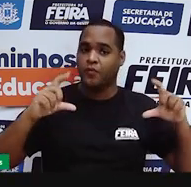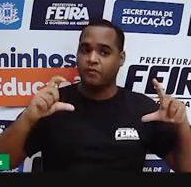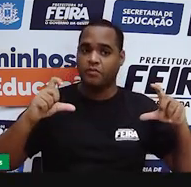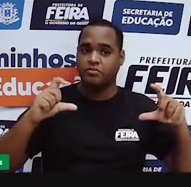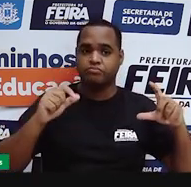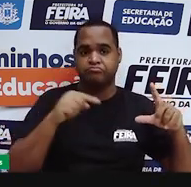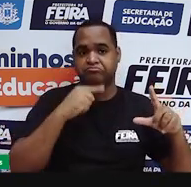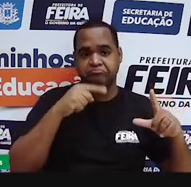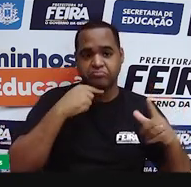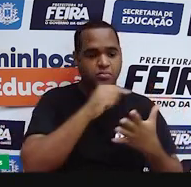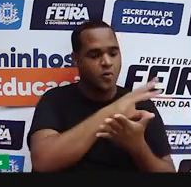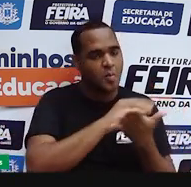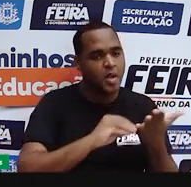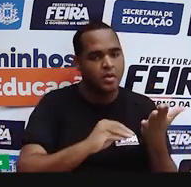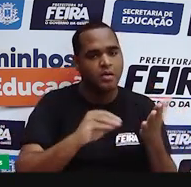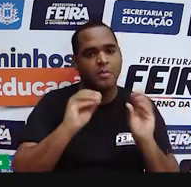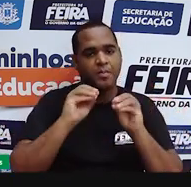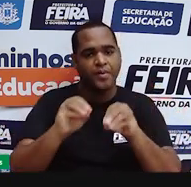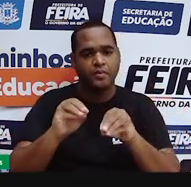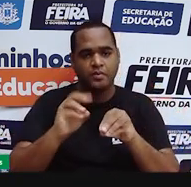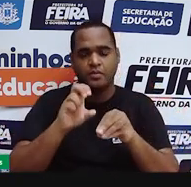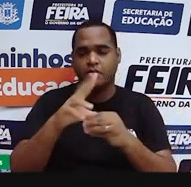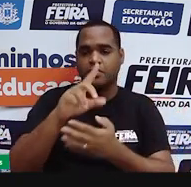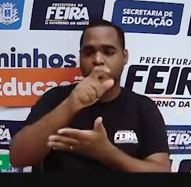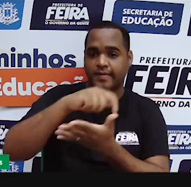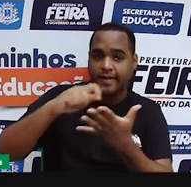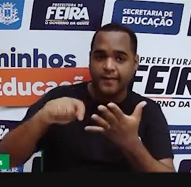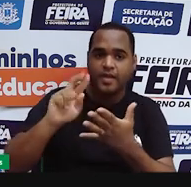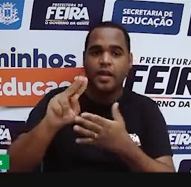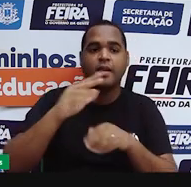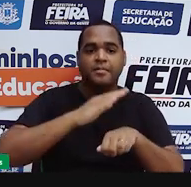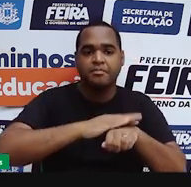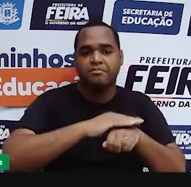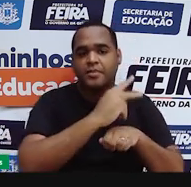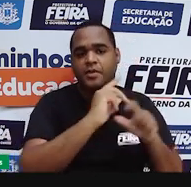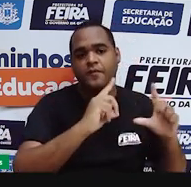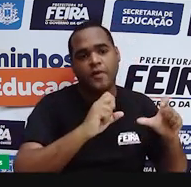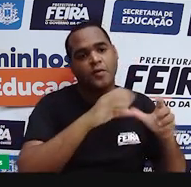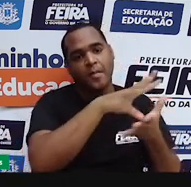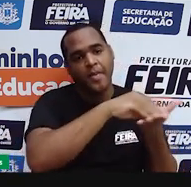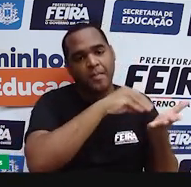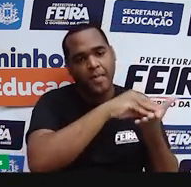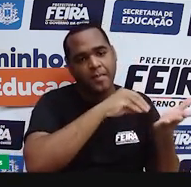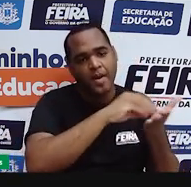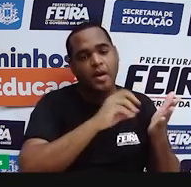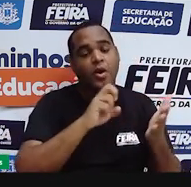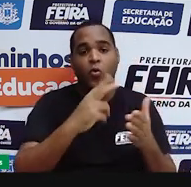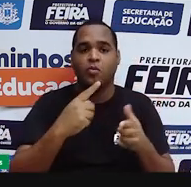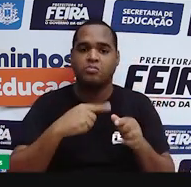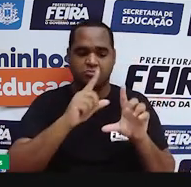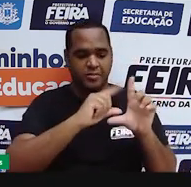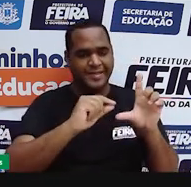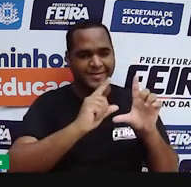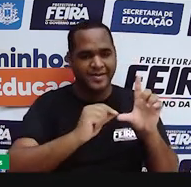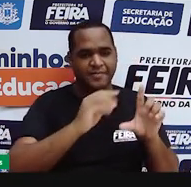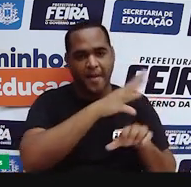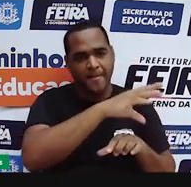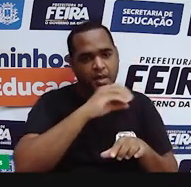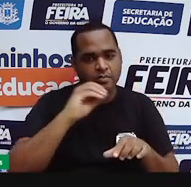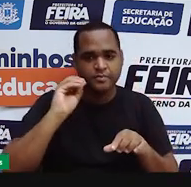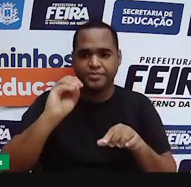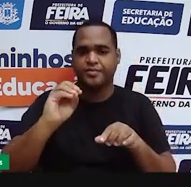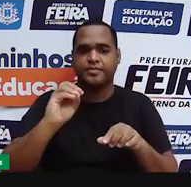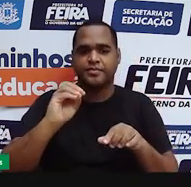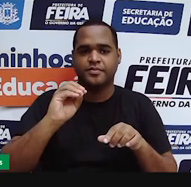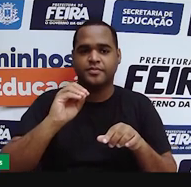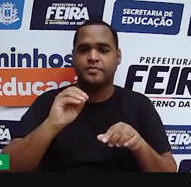copiar e colar, você pode escrever o que está naquela imagem. Ou então, você pode simplesmente colar o link também. Colei o link e